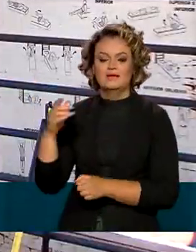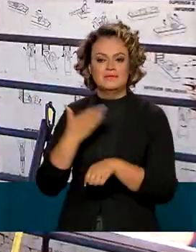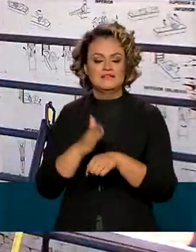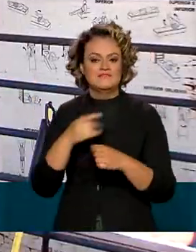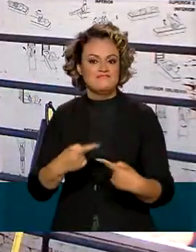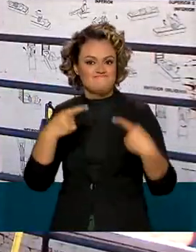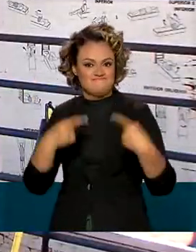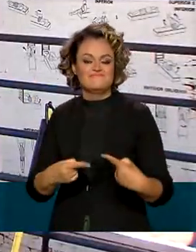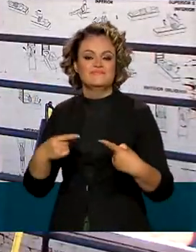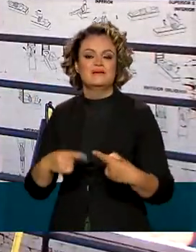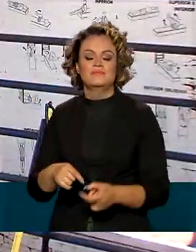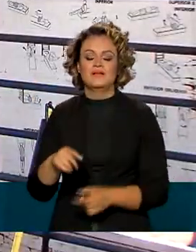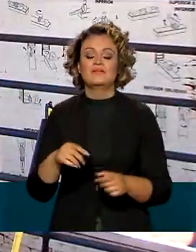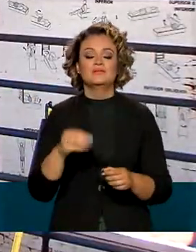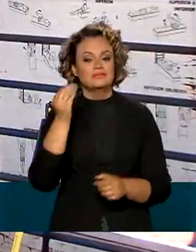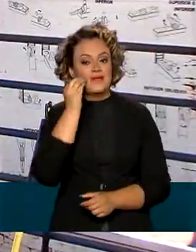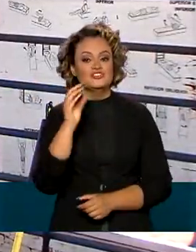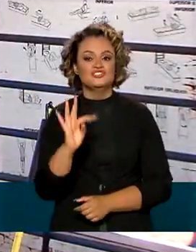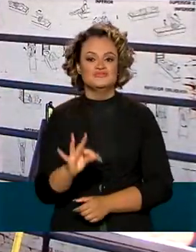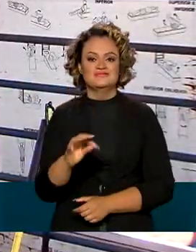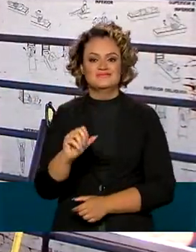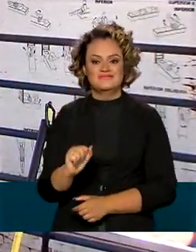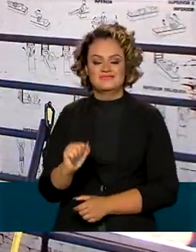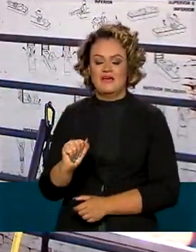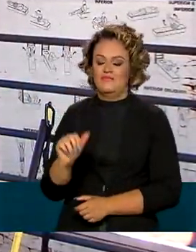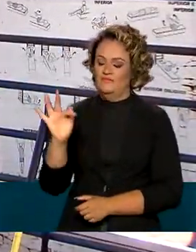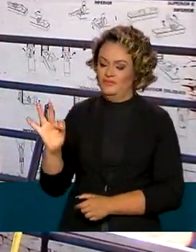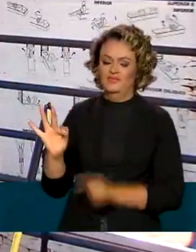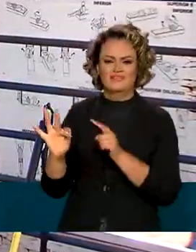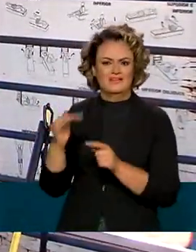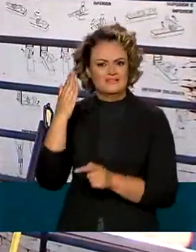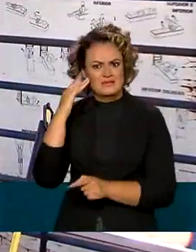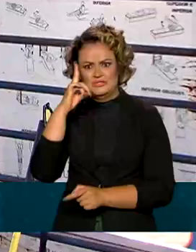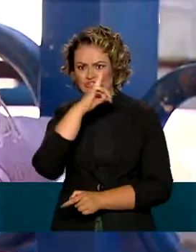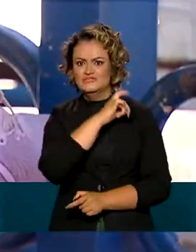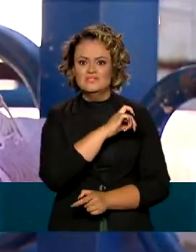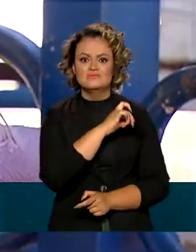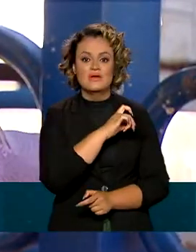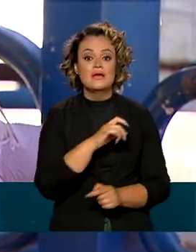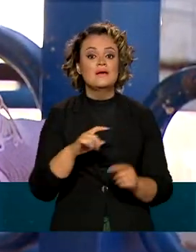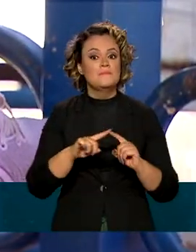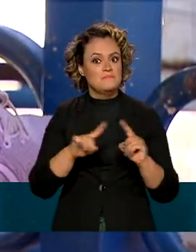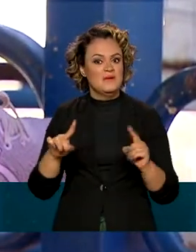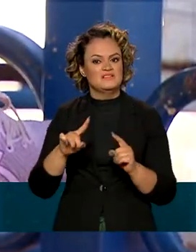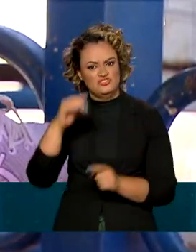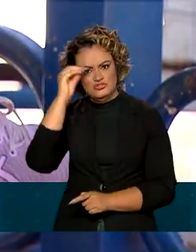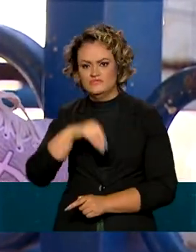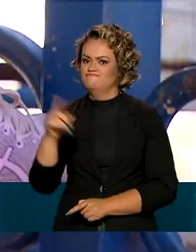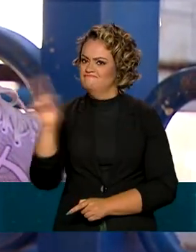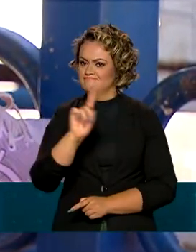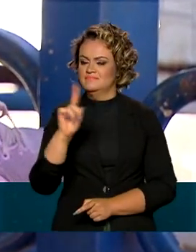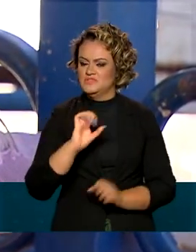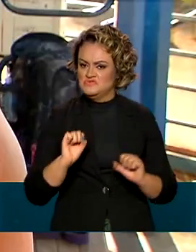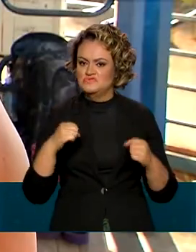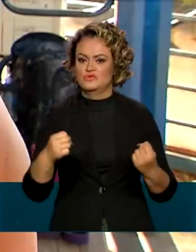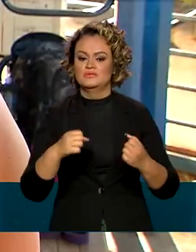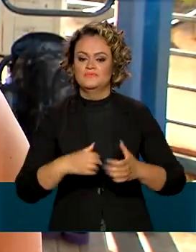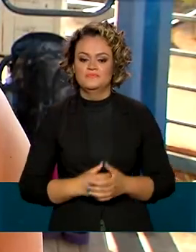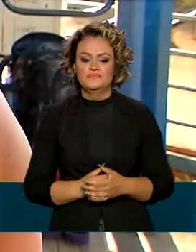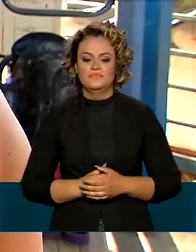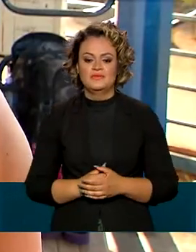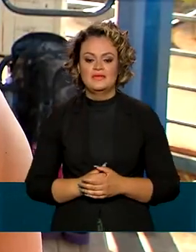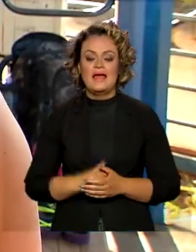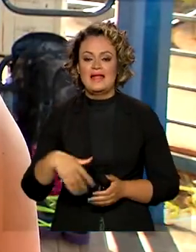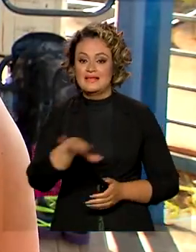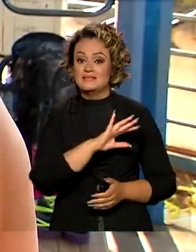encarar o TAF. A concurseira sabe que tem uma batalha longa pela frente e não pensa em desistir. O concurso